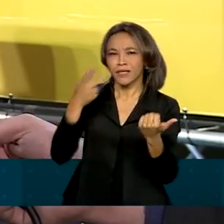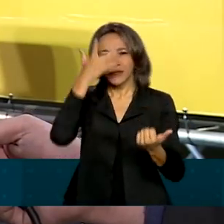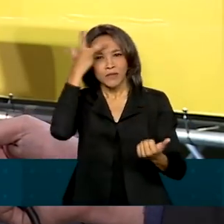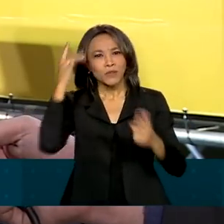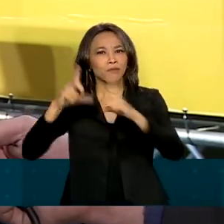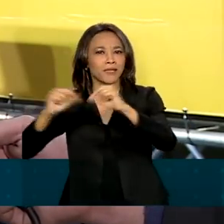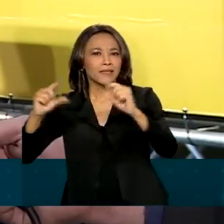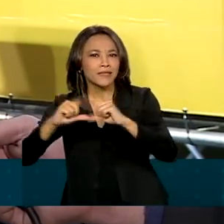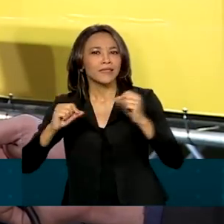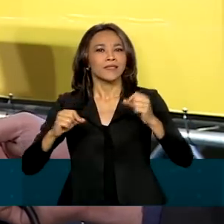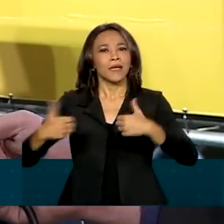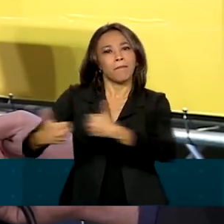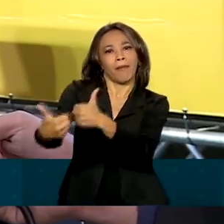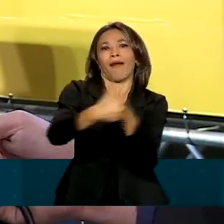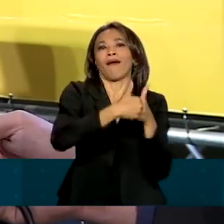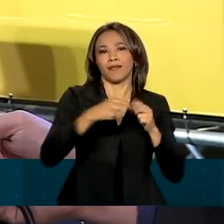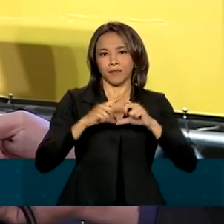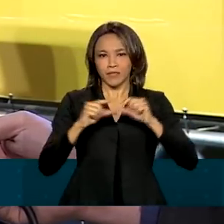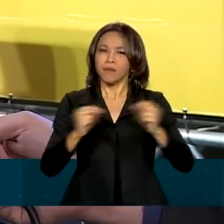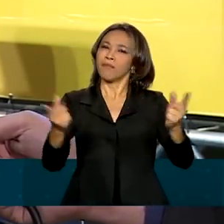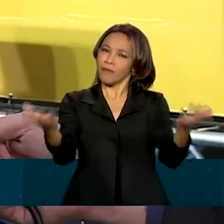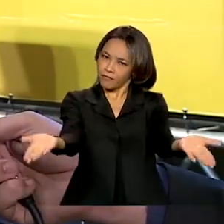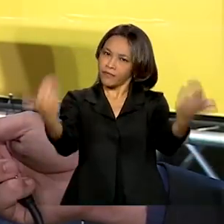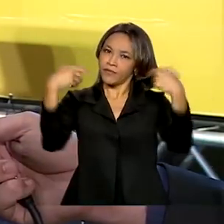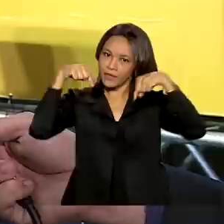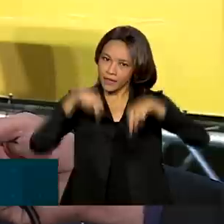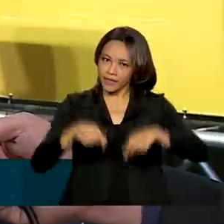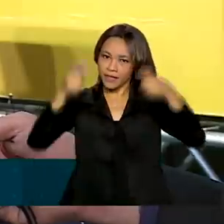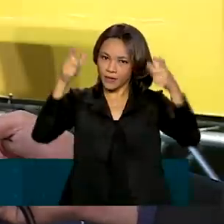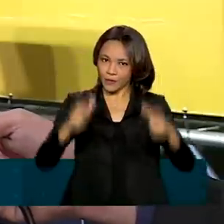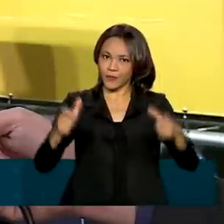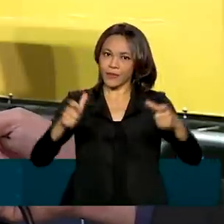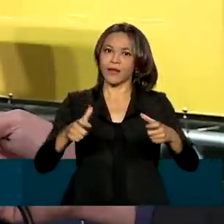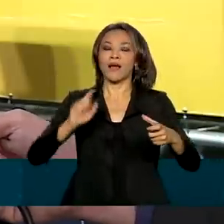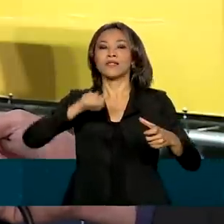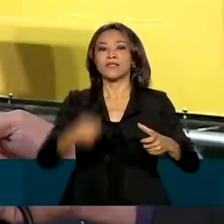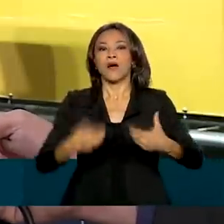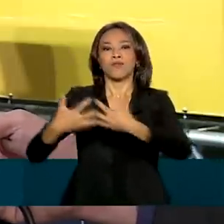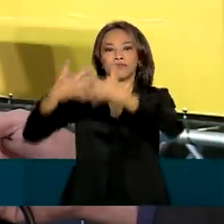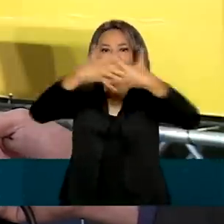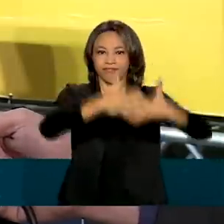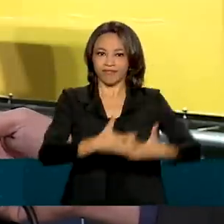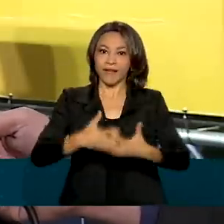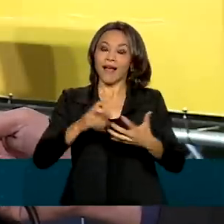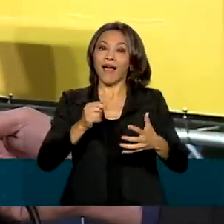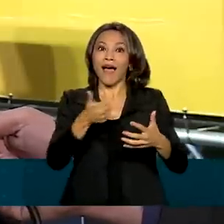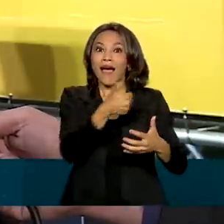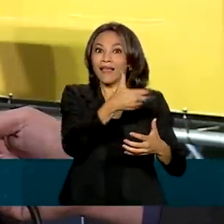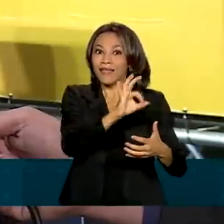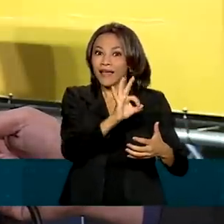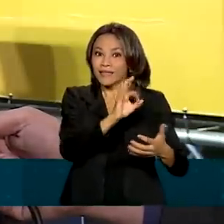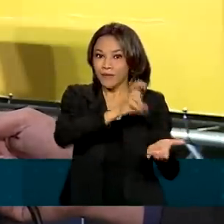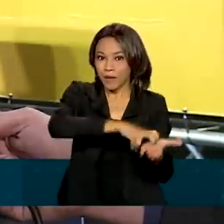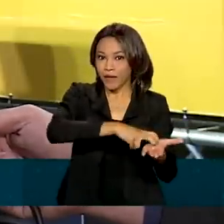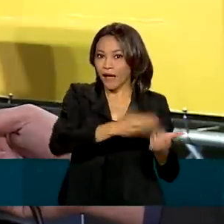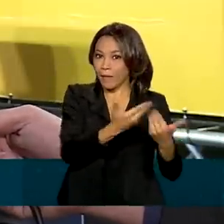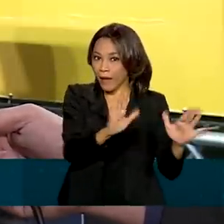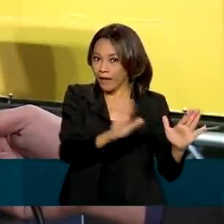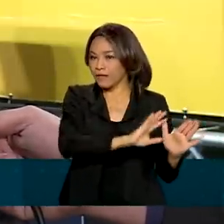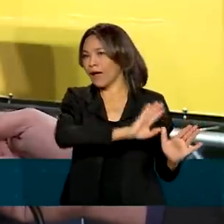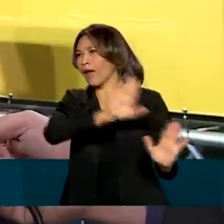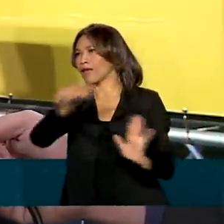Brasília e região para virem aqui no pavilhão de exposições do Parque da Cidade. Fica aberto das 10 da manhã até as 20 horas